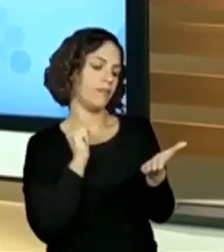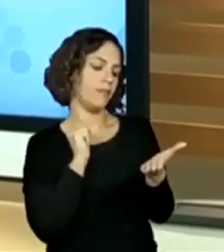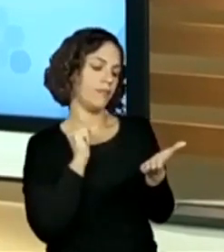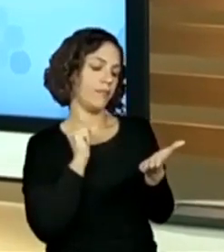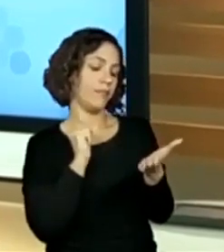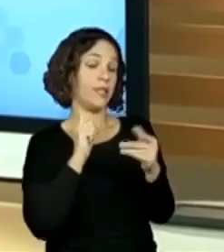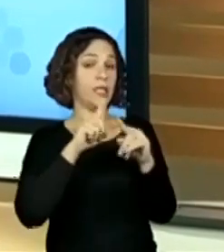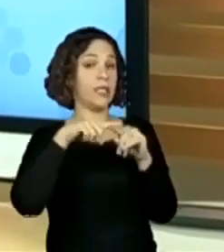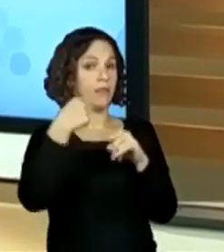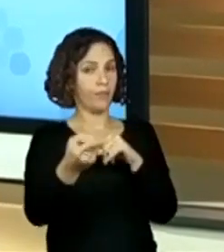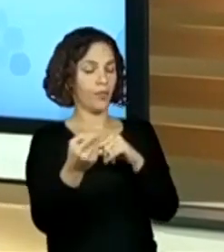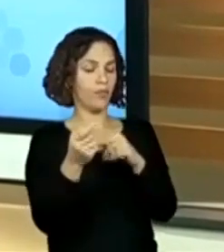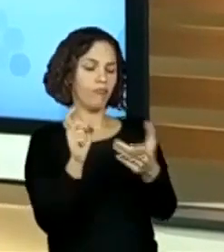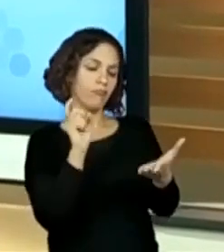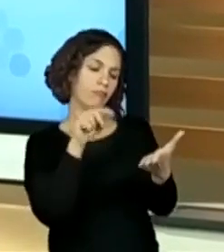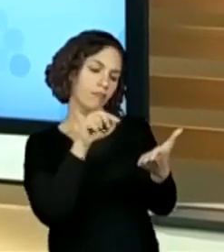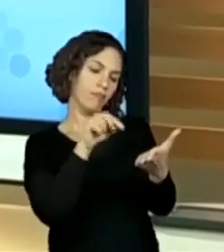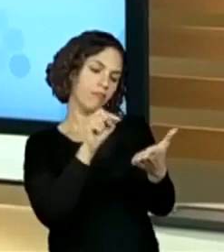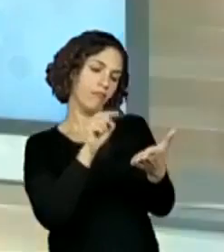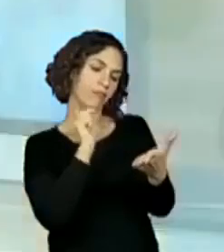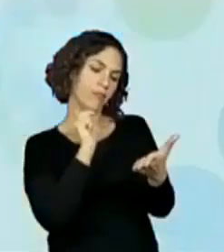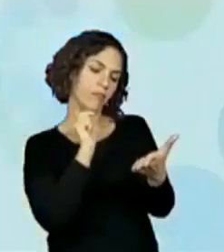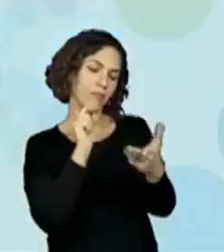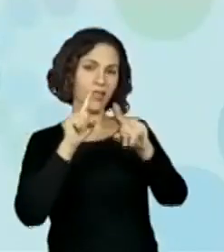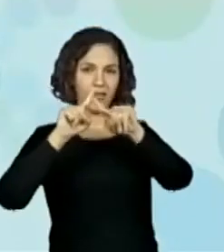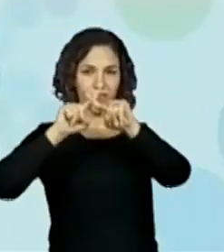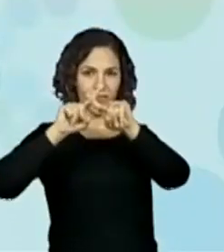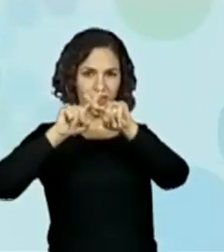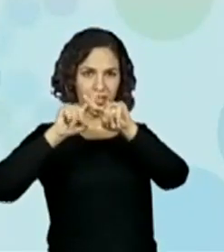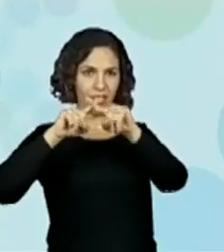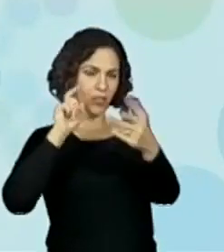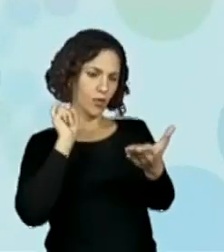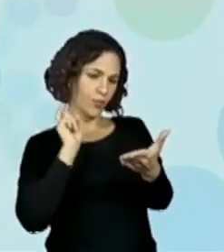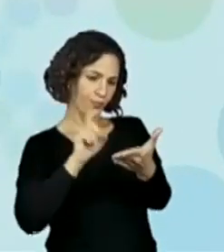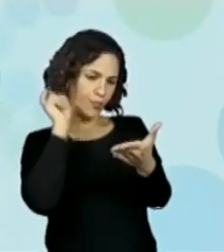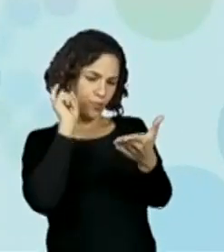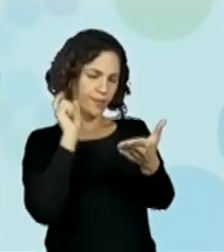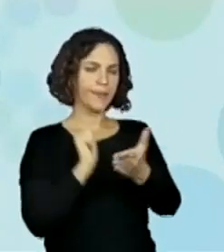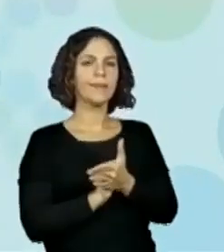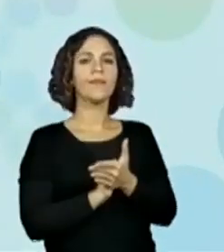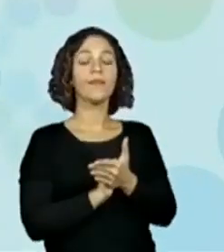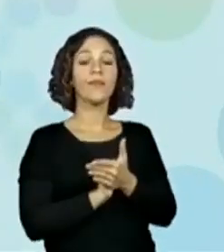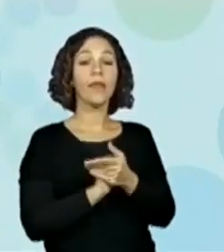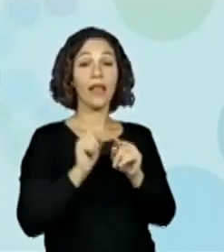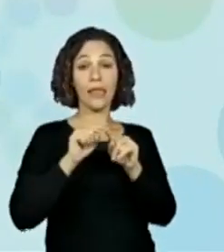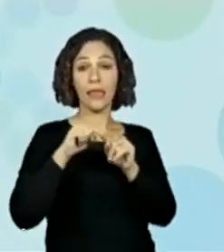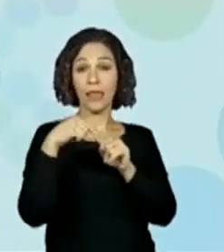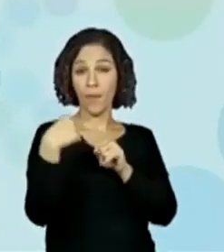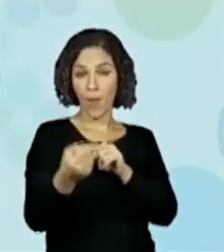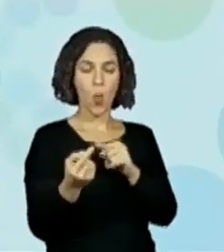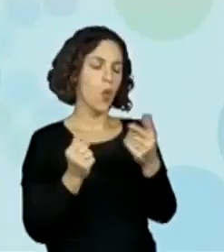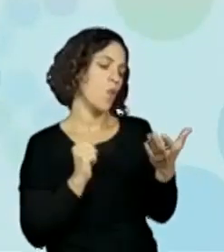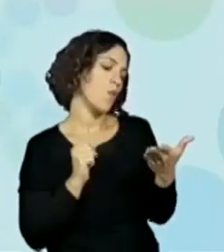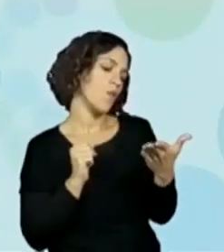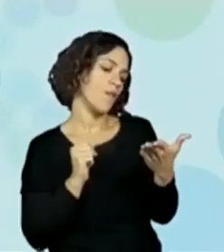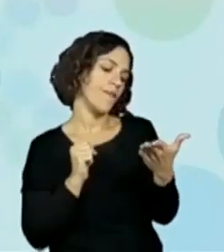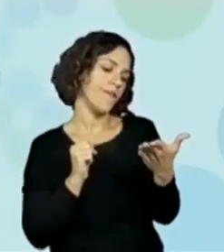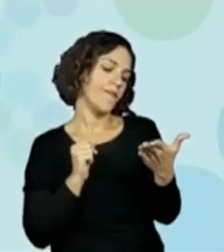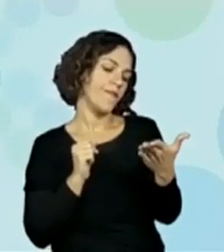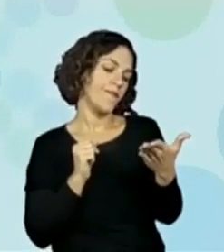Depois, apertar o botãozinho da multiplicação. E em seguida, você digitar o seguinte, ó.